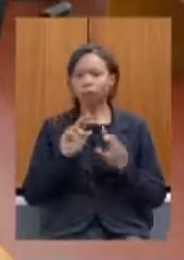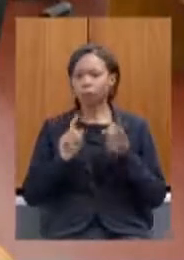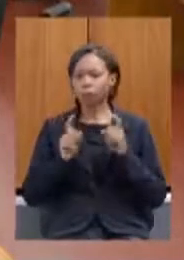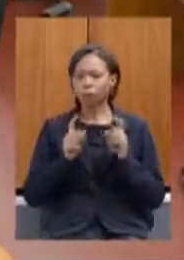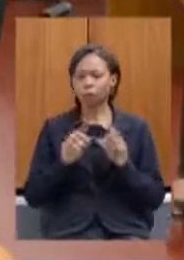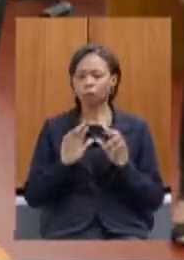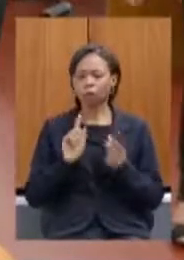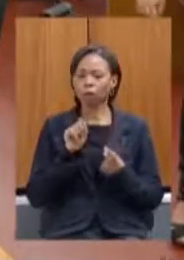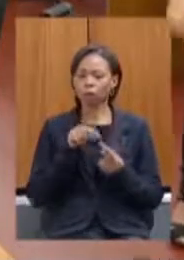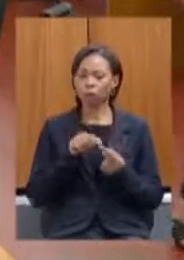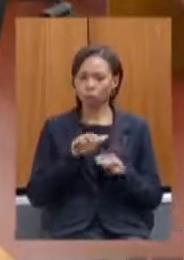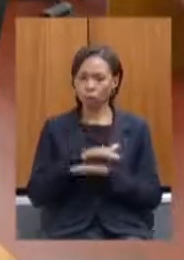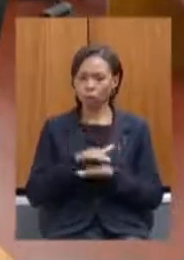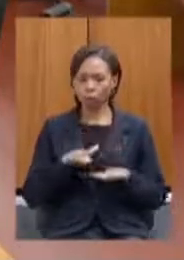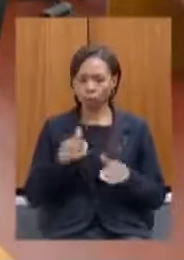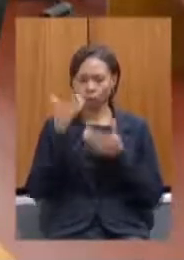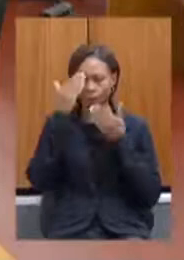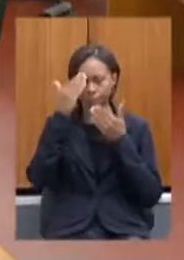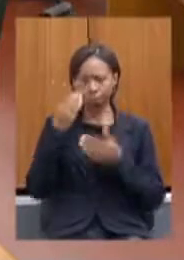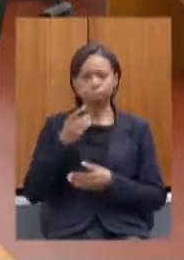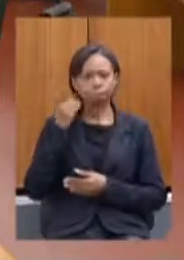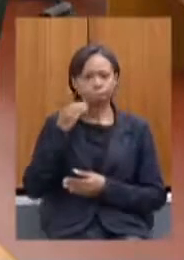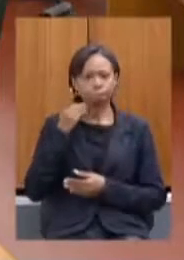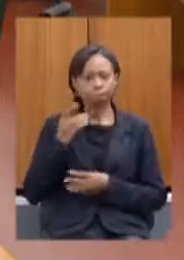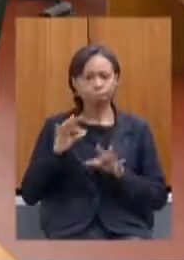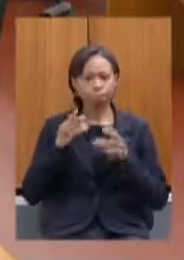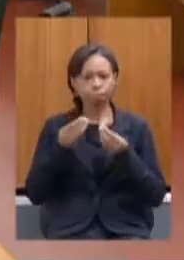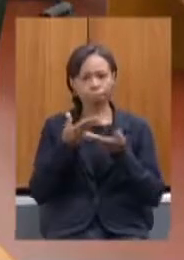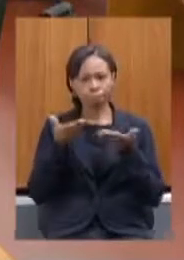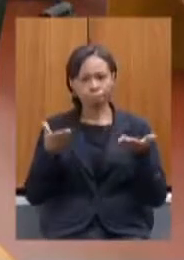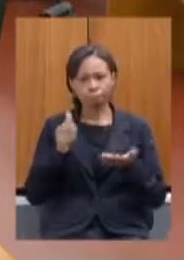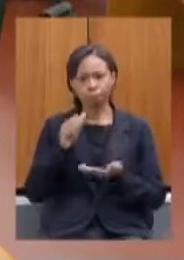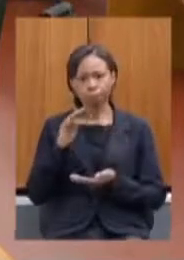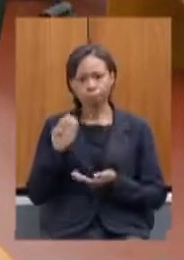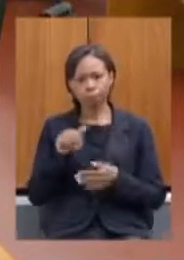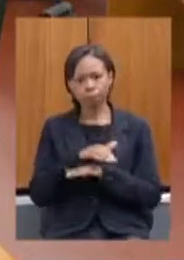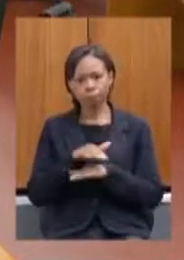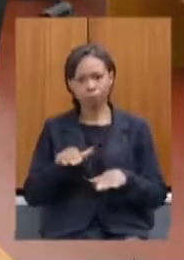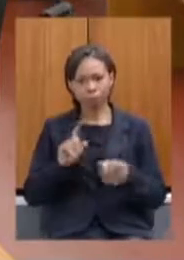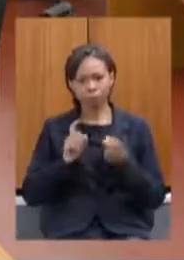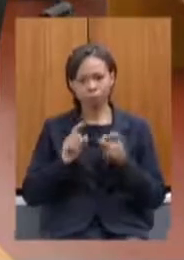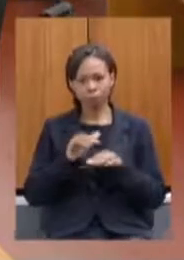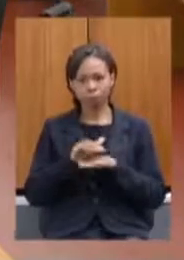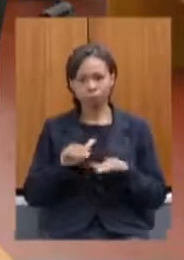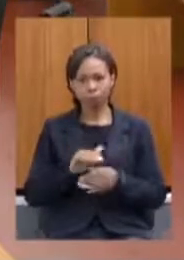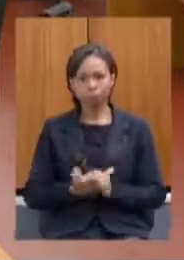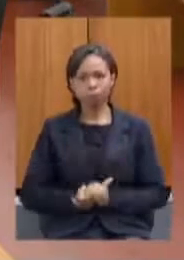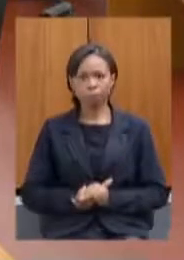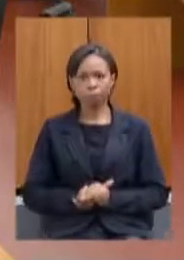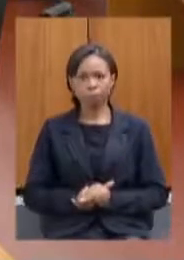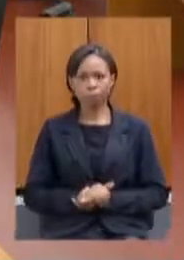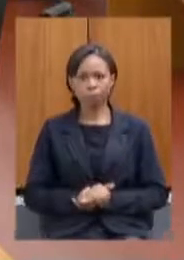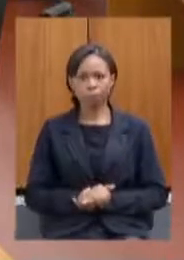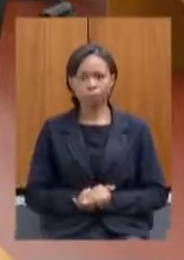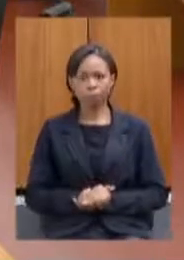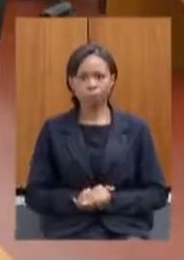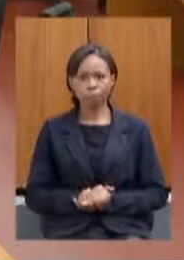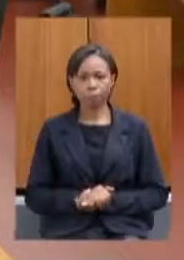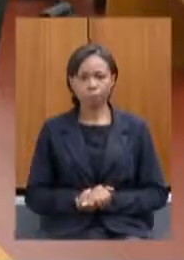presidência agradece a presença dos parlamentares dos convidados termina a laboratura da ata e encerra os trabalhos Obrigada